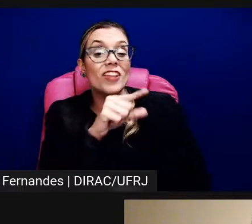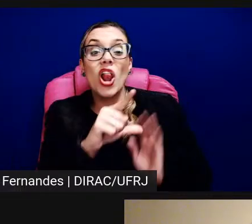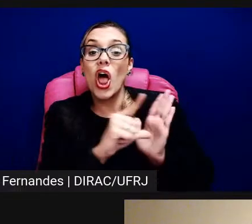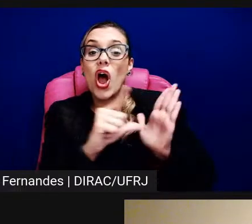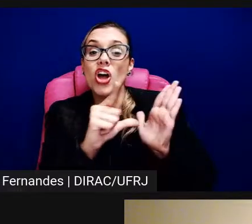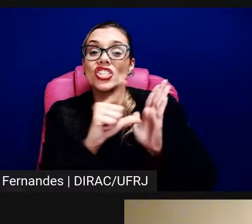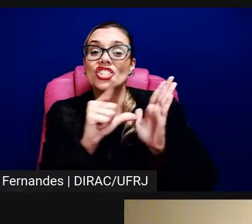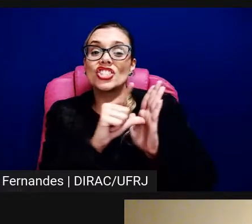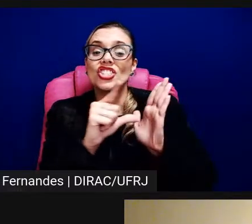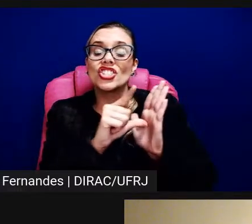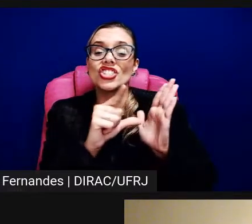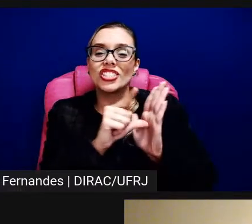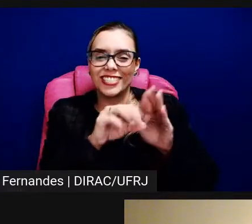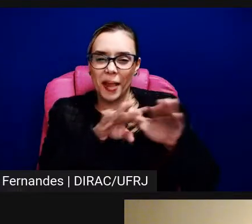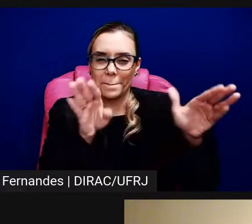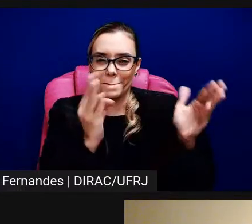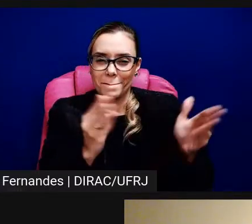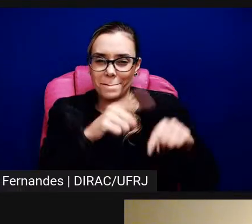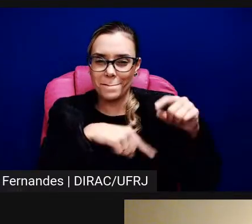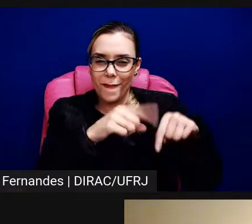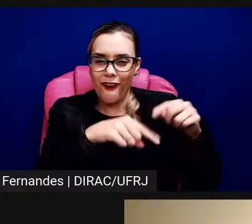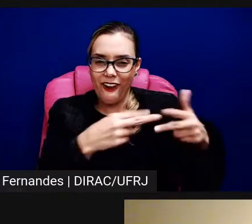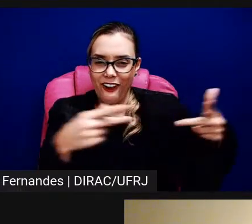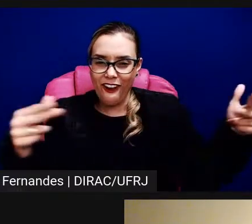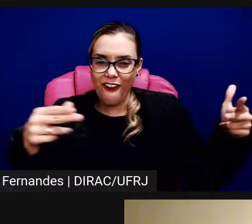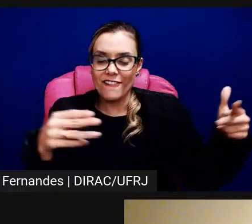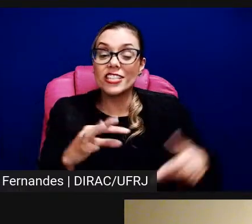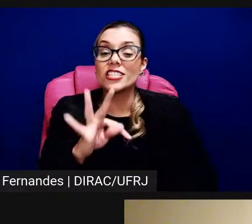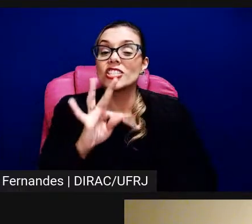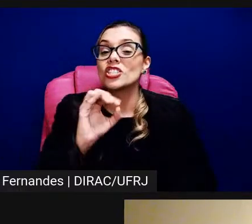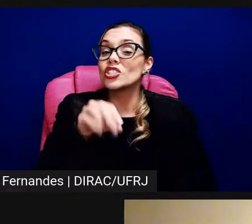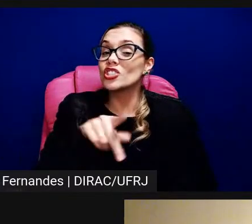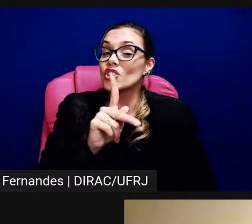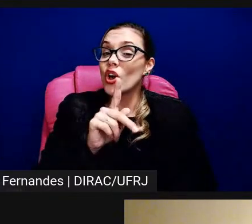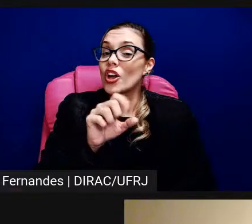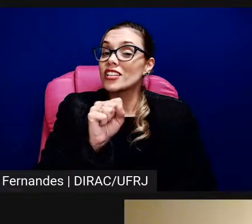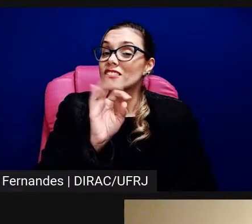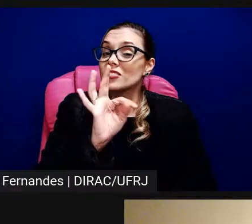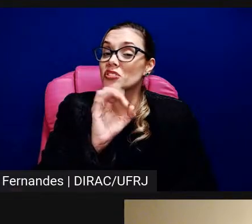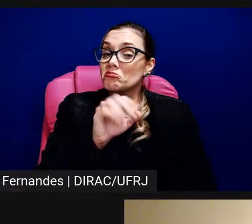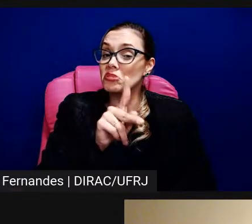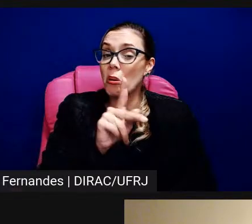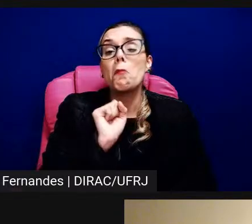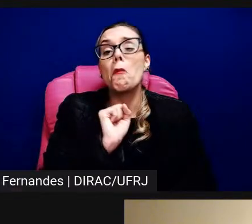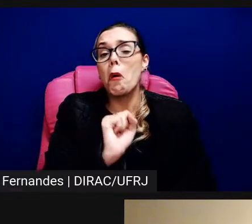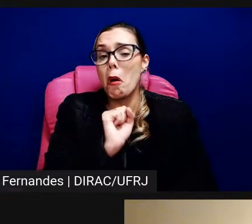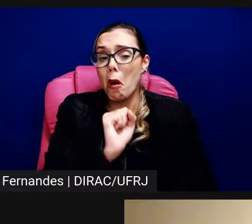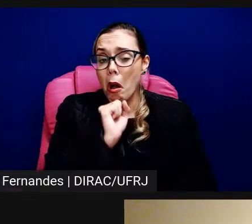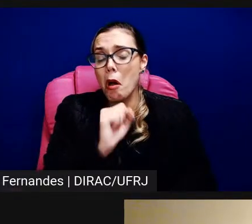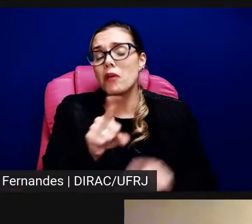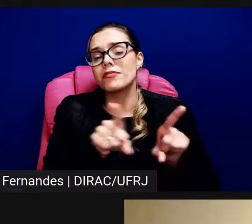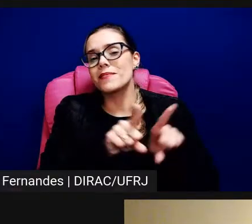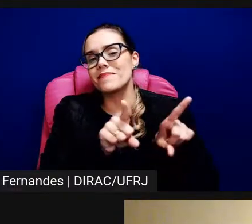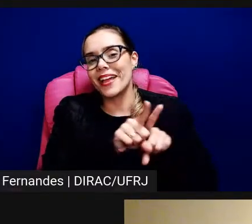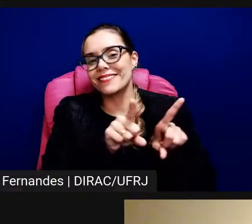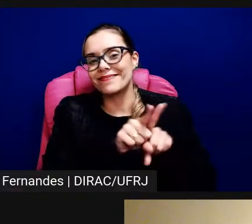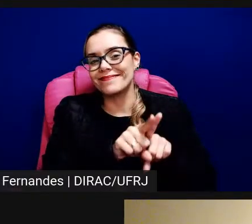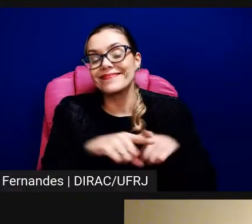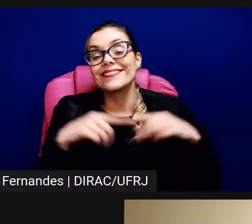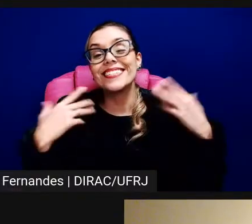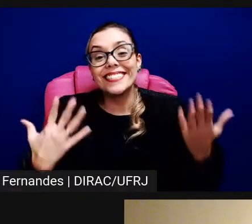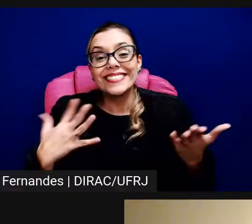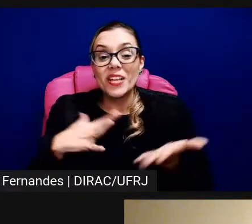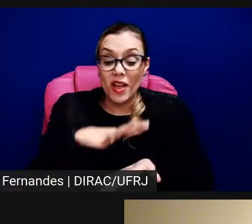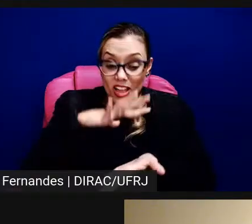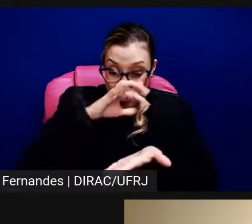eu acho curioso, assim, essa, é, esse pensamento sobre o registro, é, não só no espaço, mas